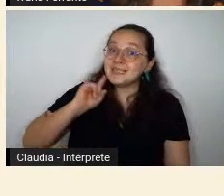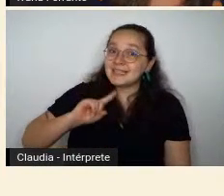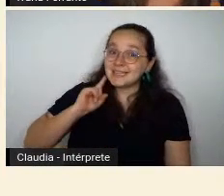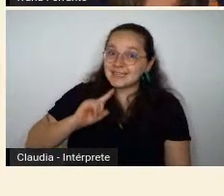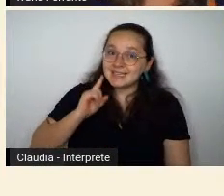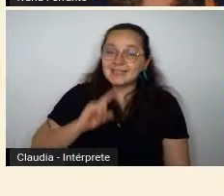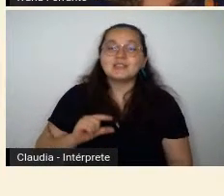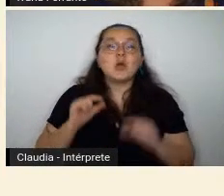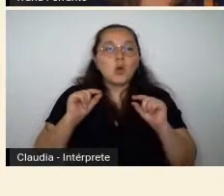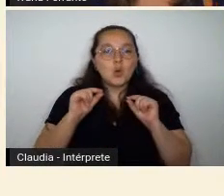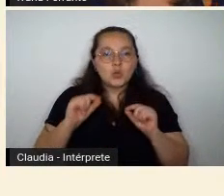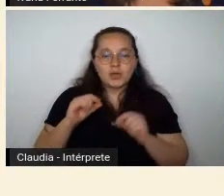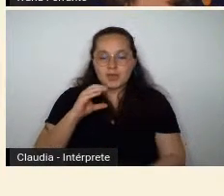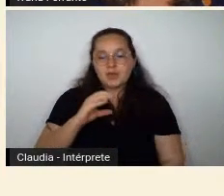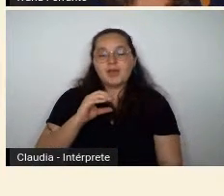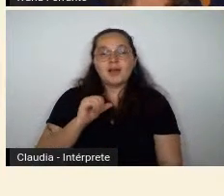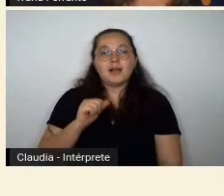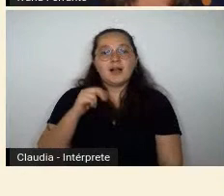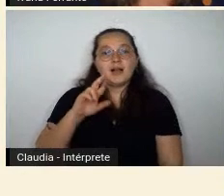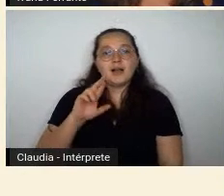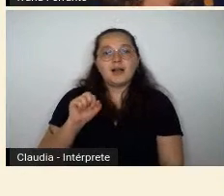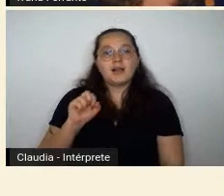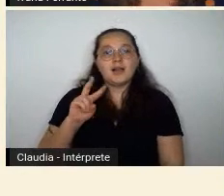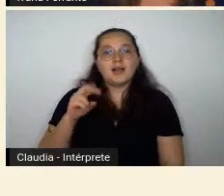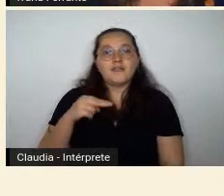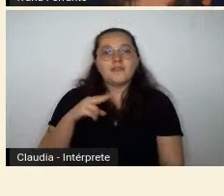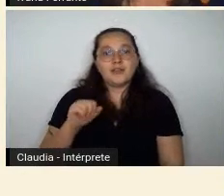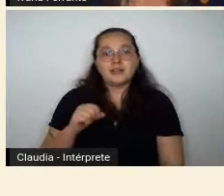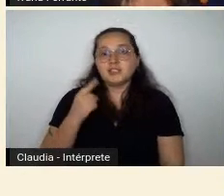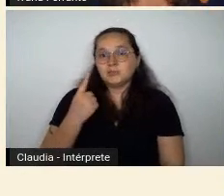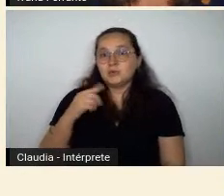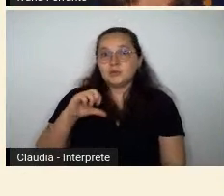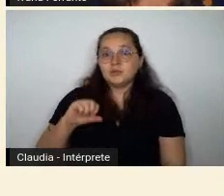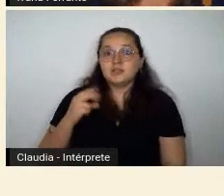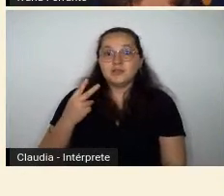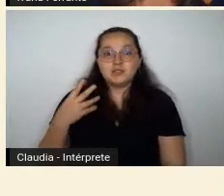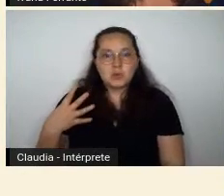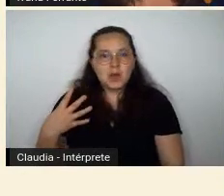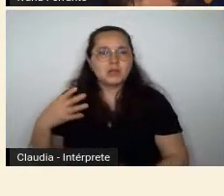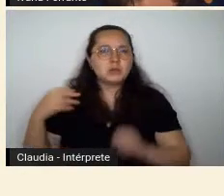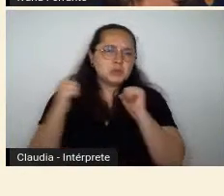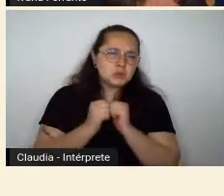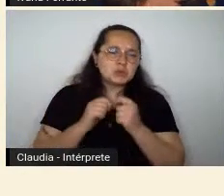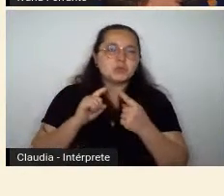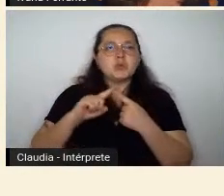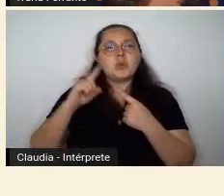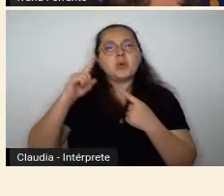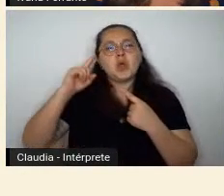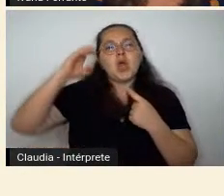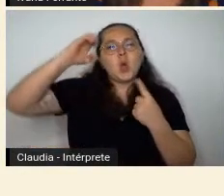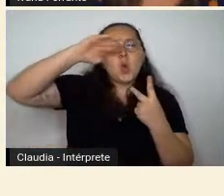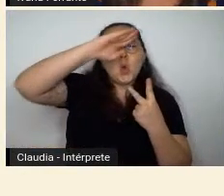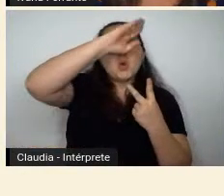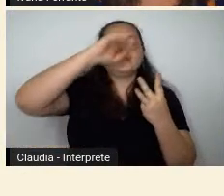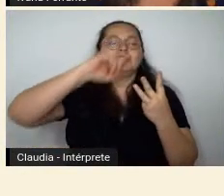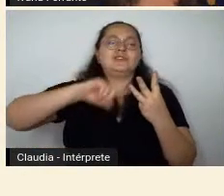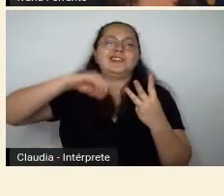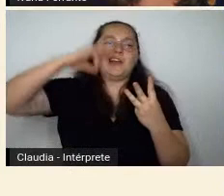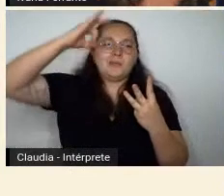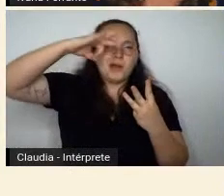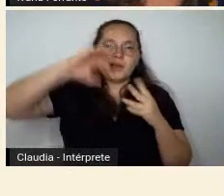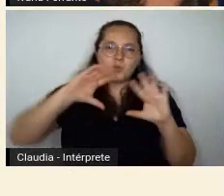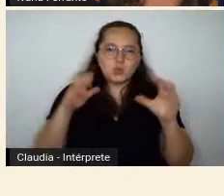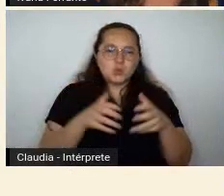caravana de 1924, acompanhando Oswald de Andrade, o Mário, e aquele grupo mineiro,